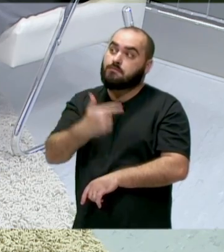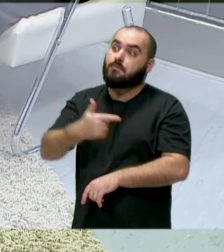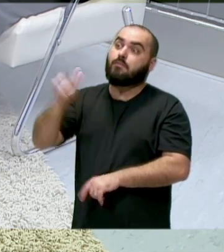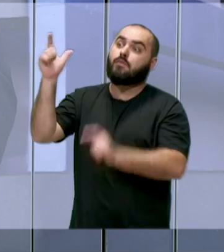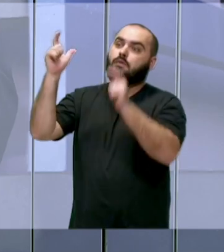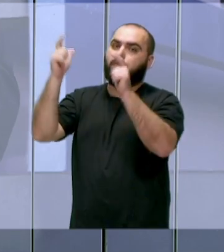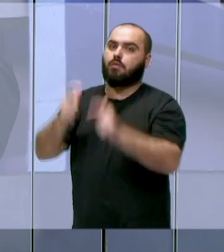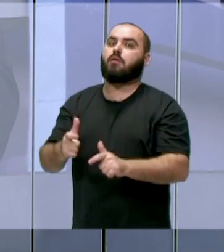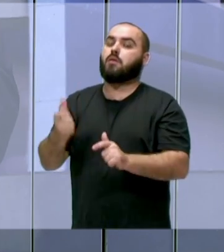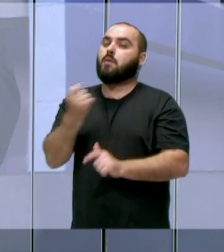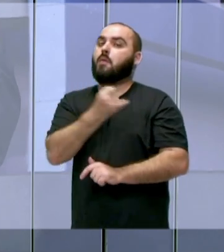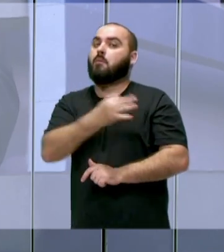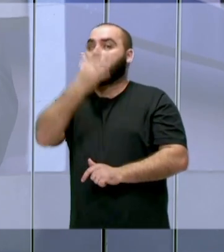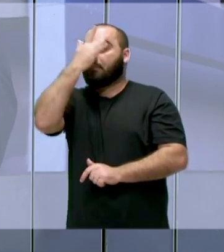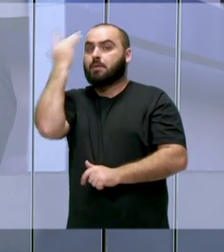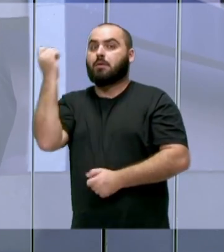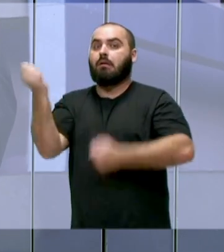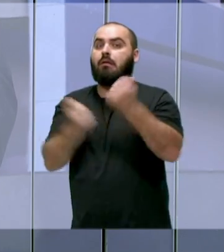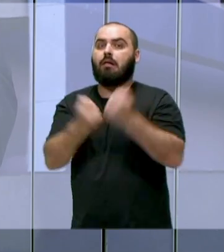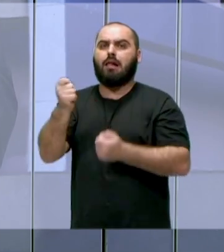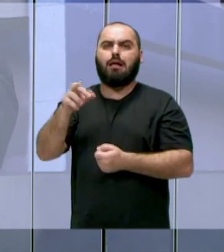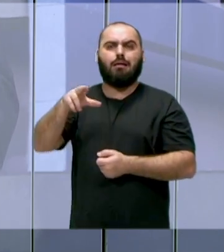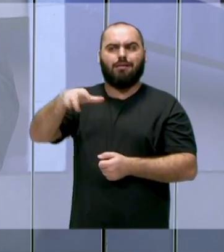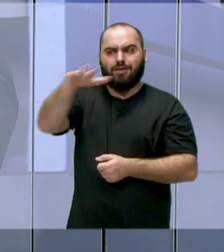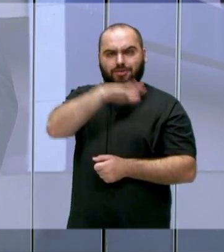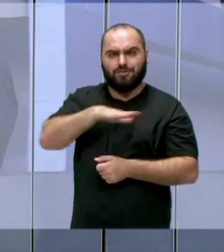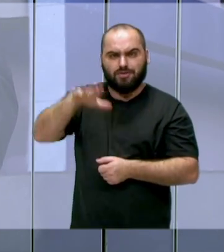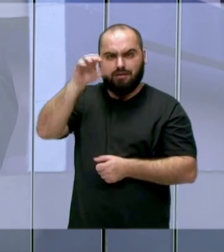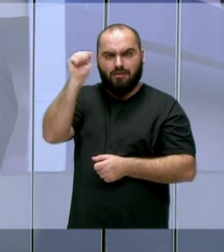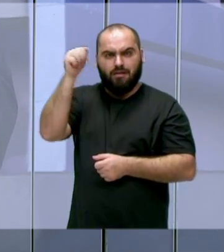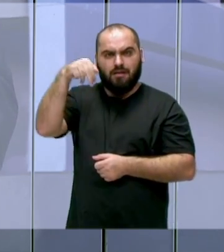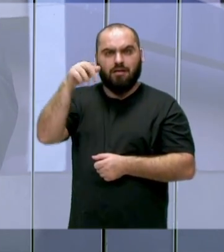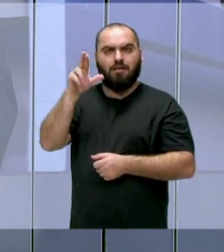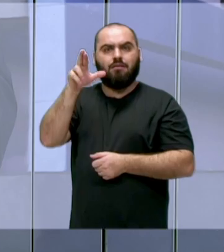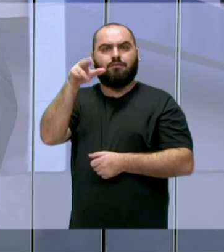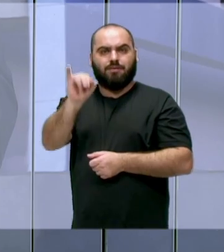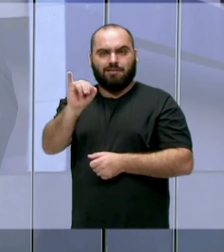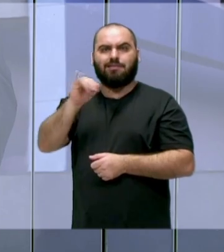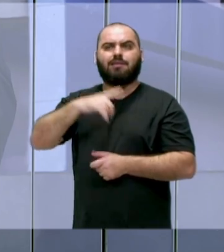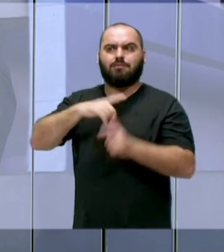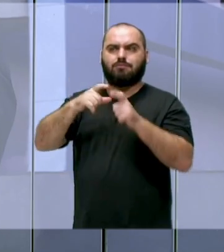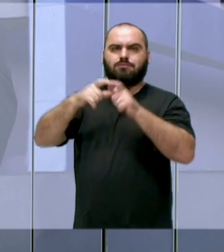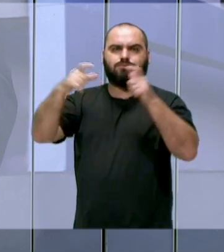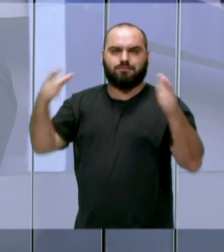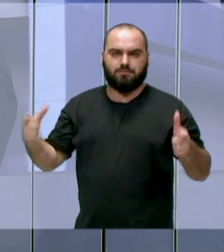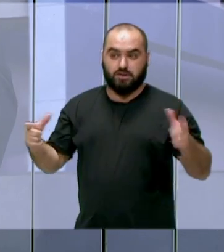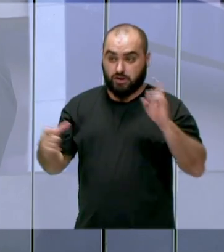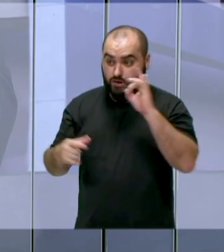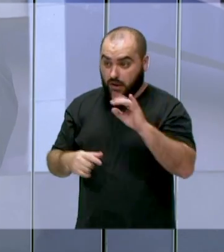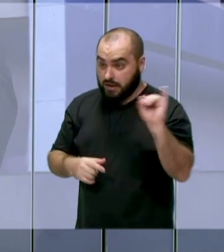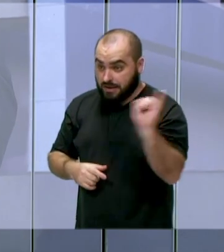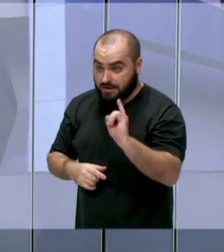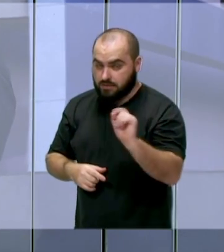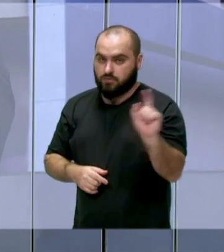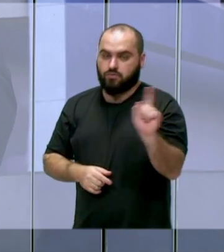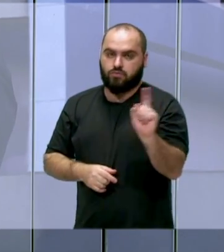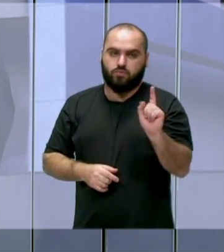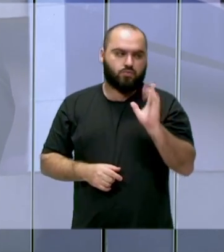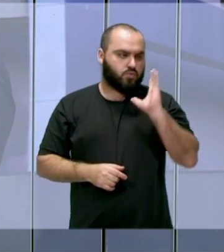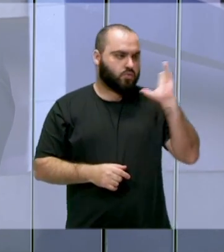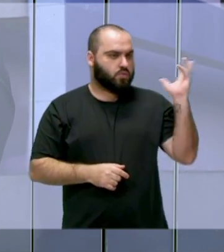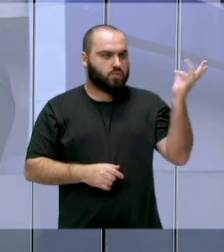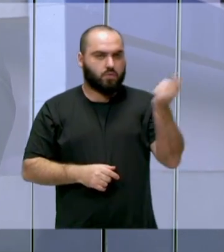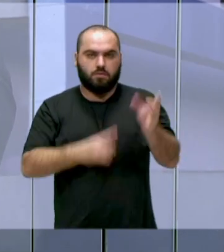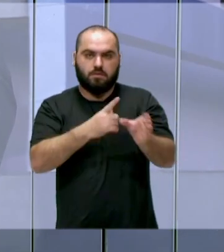crescendo o número de pessoas de carro. A nossa região aqui da Anfri, né? Ela está em pleno crescimento e com isso não é só em Itajaí. Todas as cidades que compõem